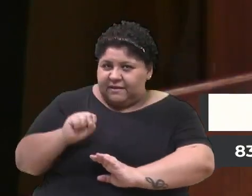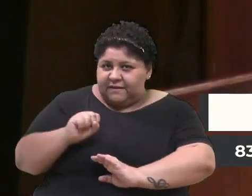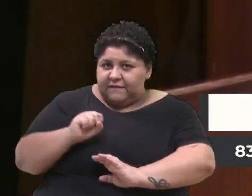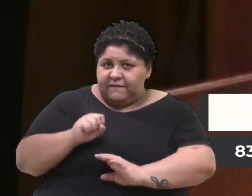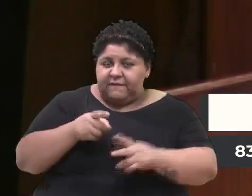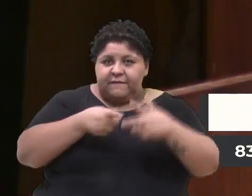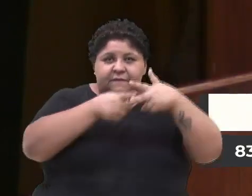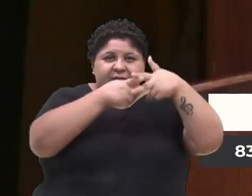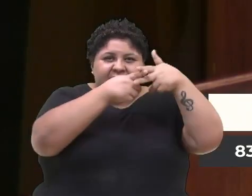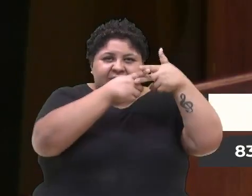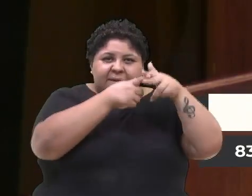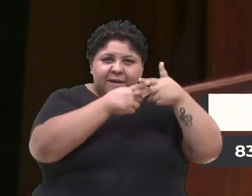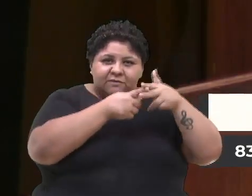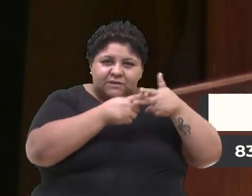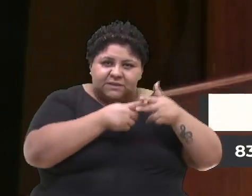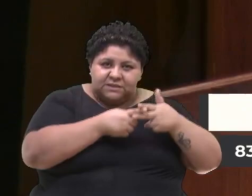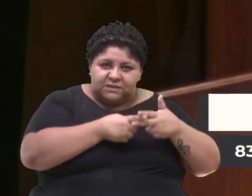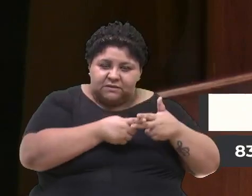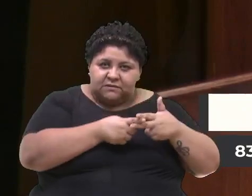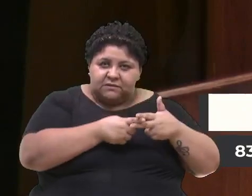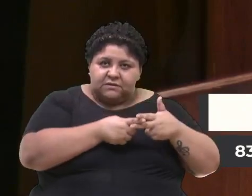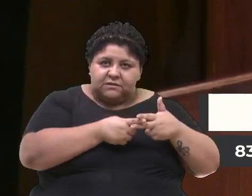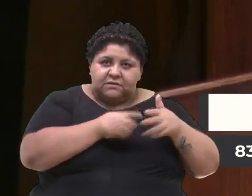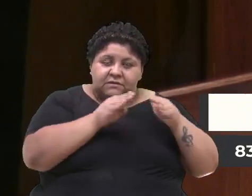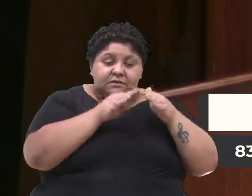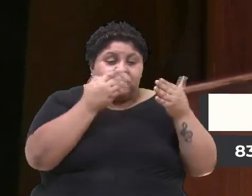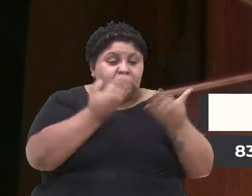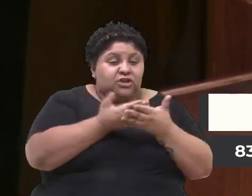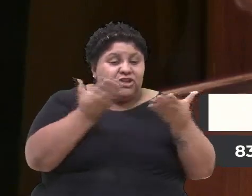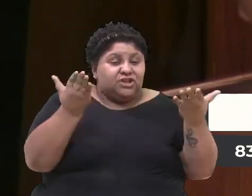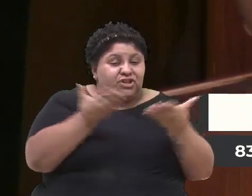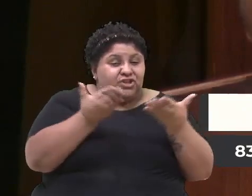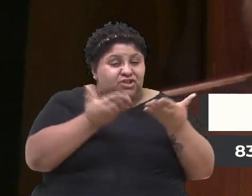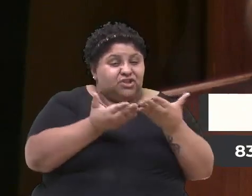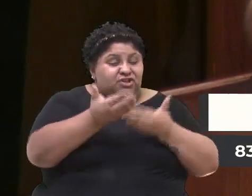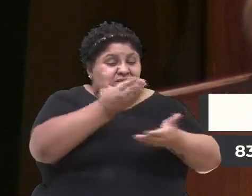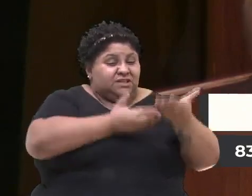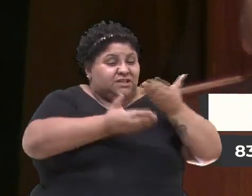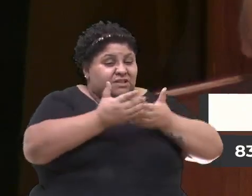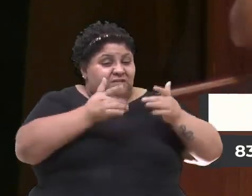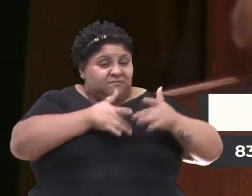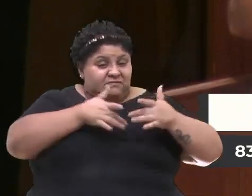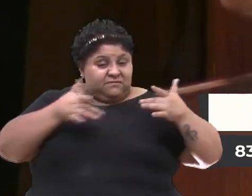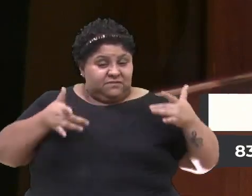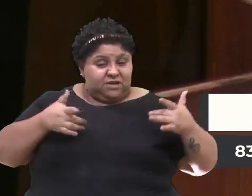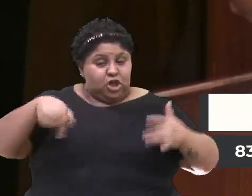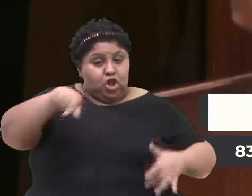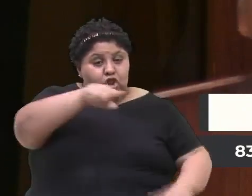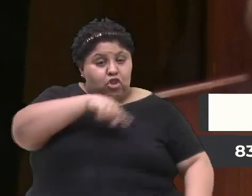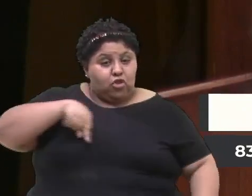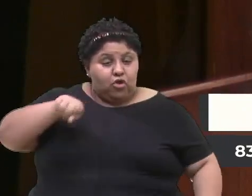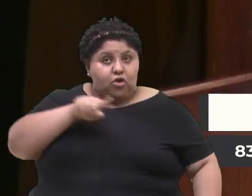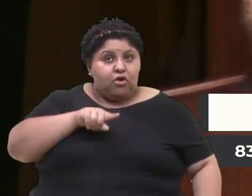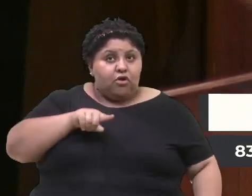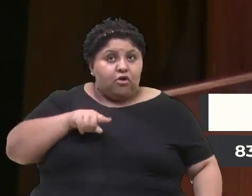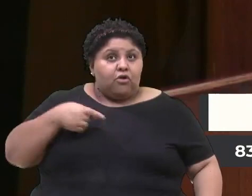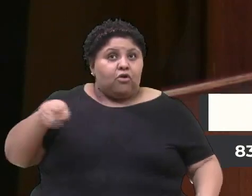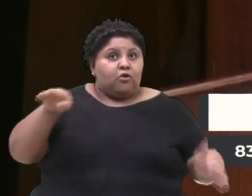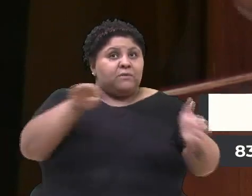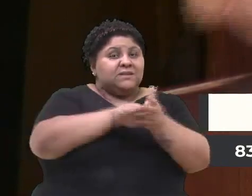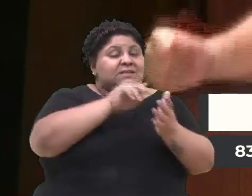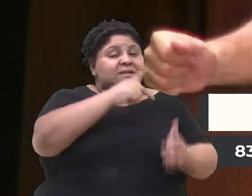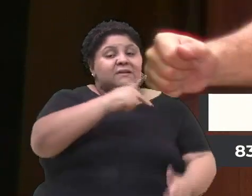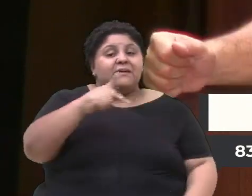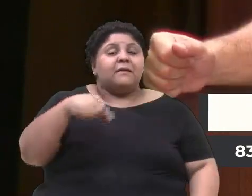das escolas que já são atendidas pelas filantrópicas, que são nossas, vão entrar na PPP. Mas isso não está no